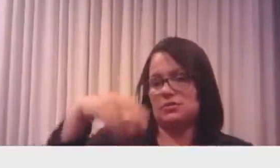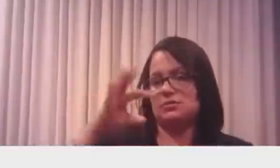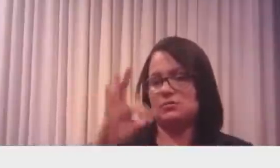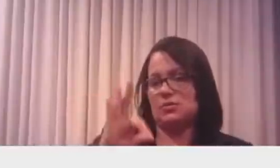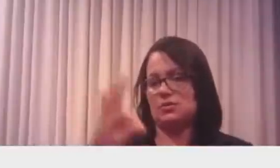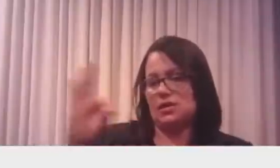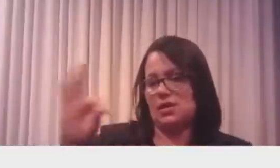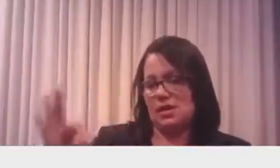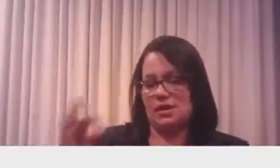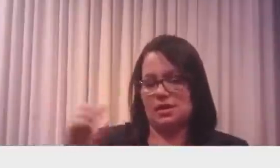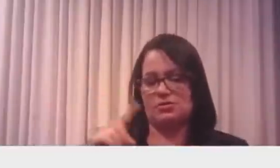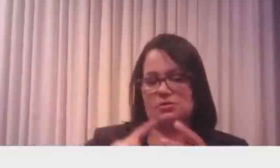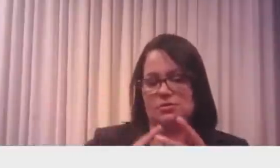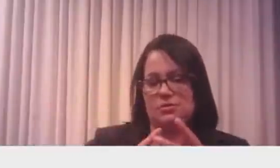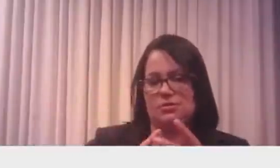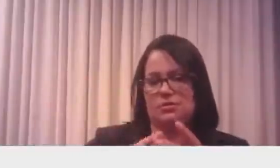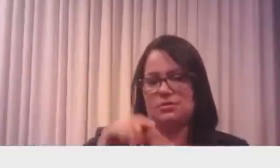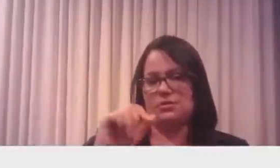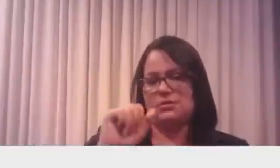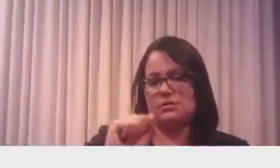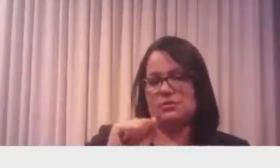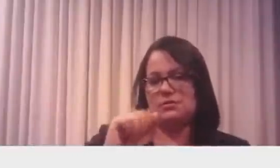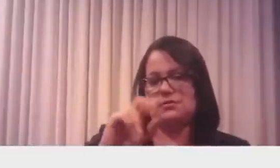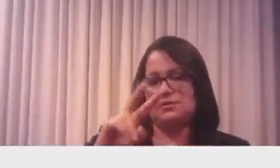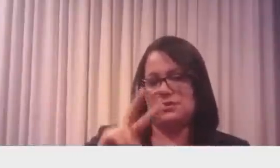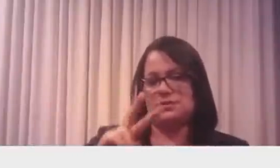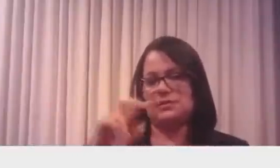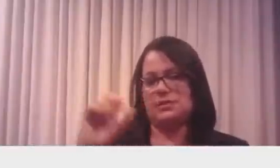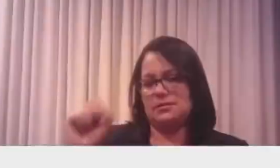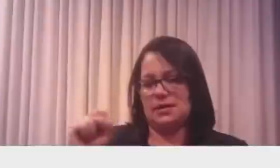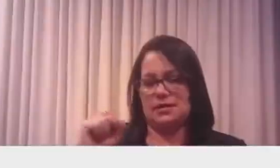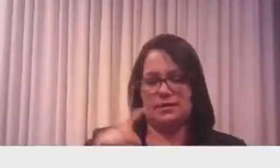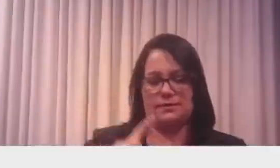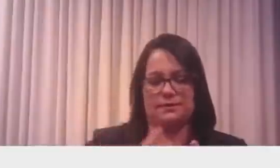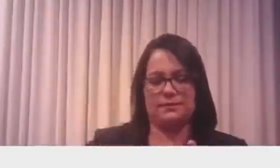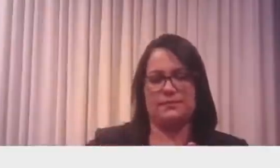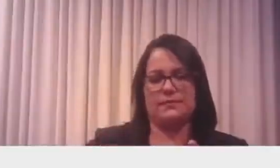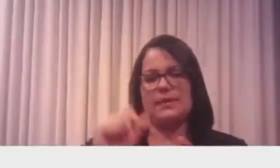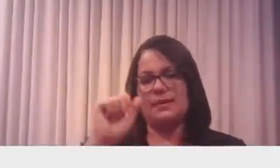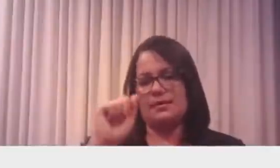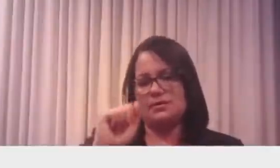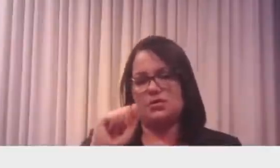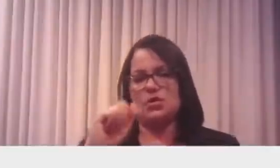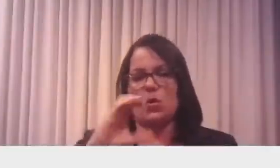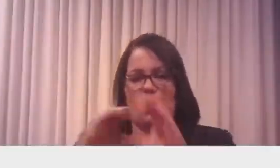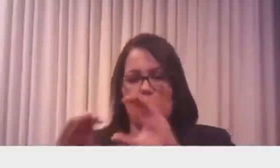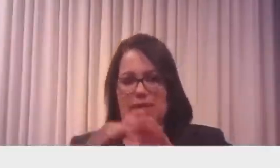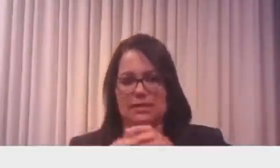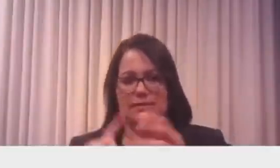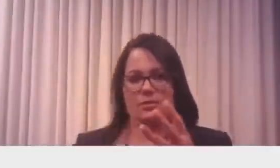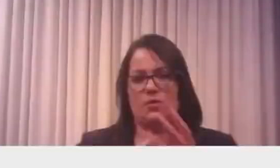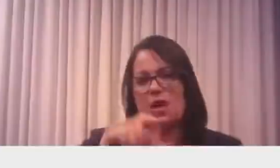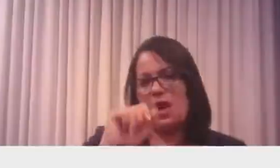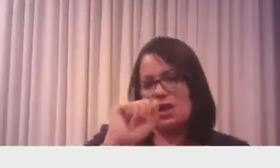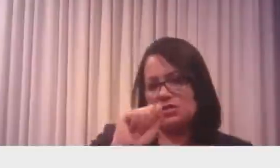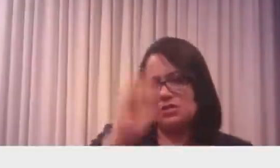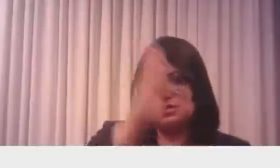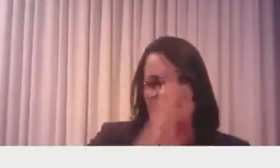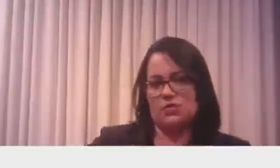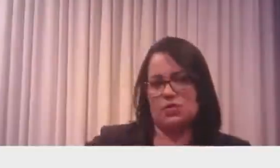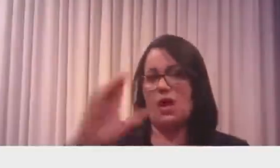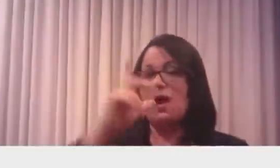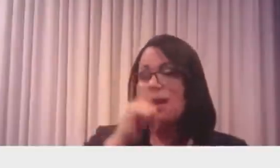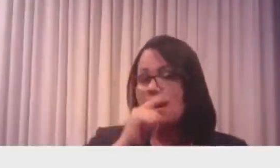Vigilância Sanitária, a Agência Nacional de Telecomunicações, a Agência Nacional de Águas, tá certo? Então, de acordo com a